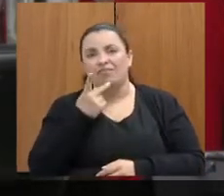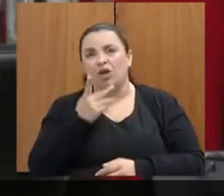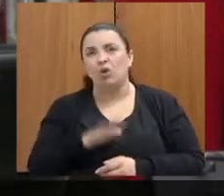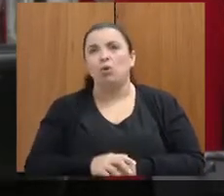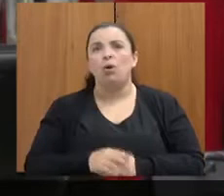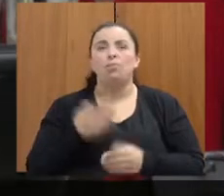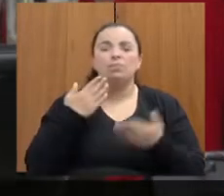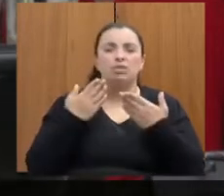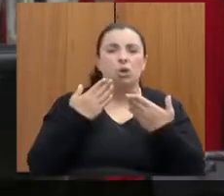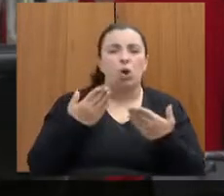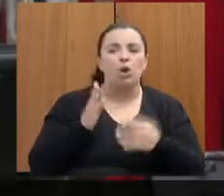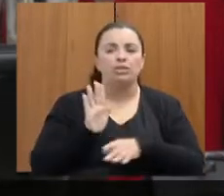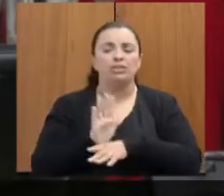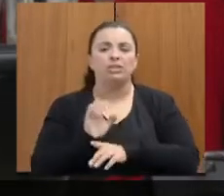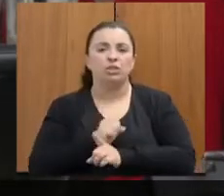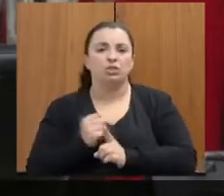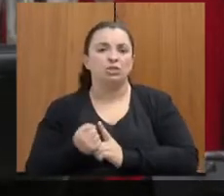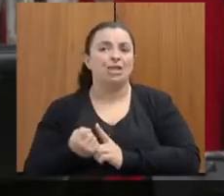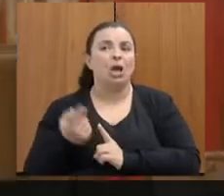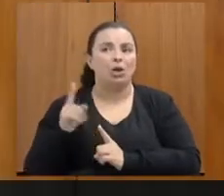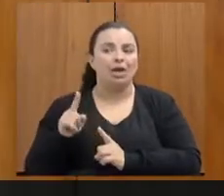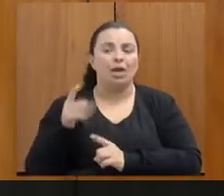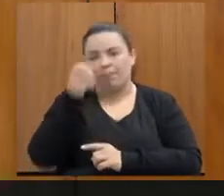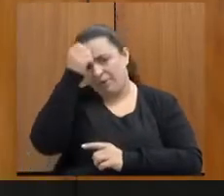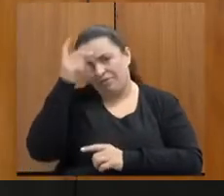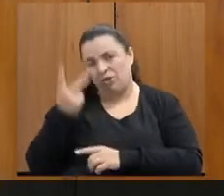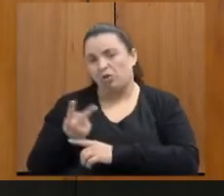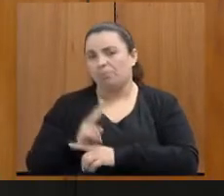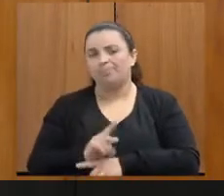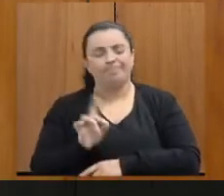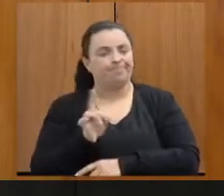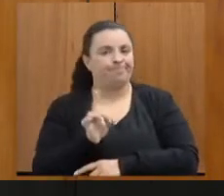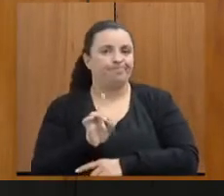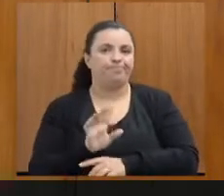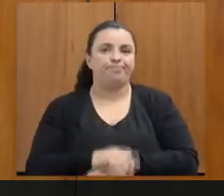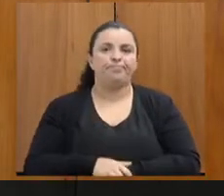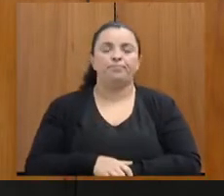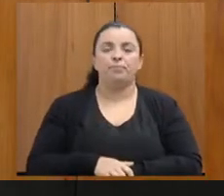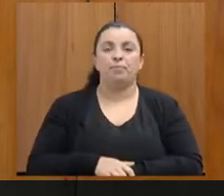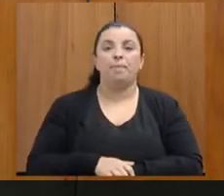Prefeitura, por exemplo, nós não temos, não. Certo. Carla.